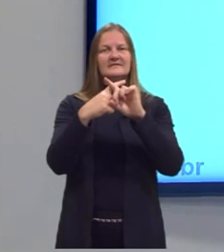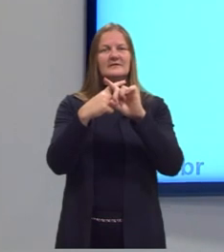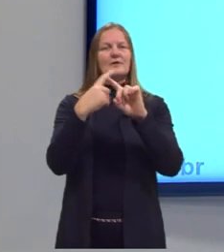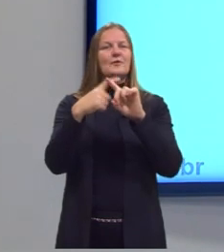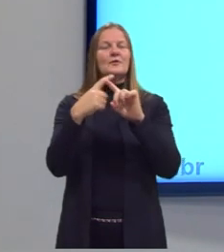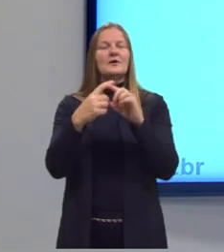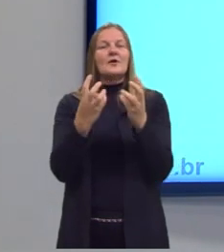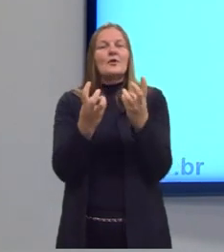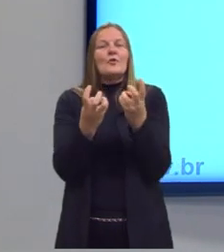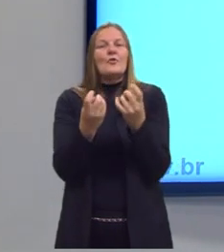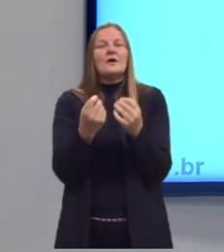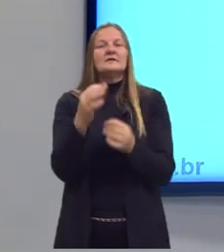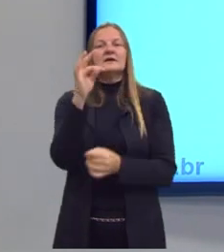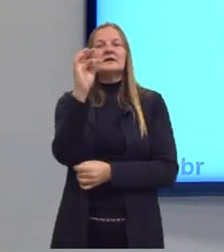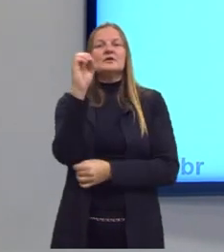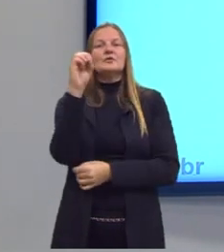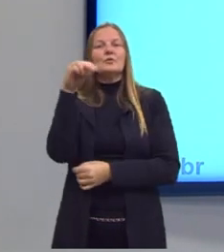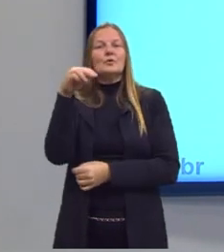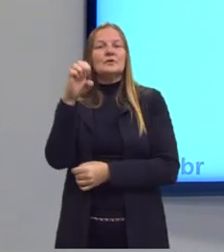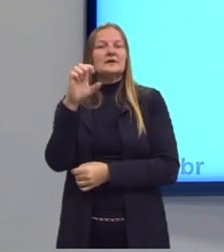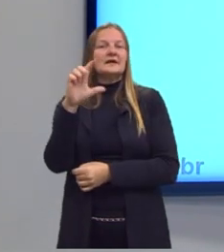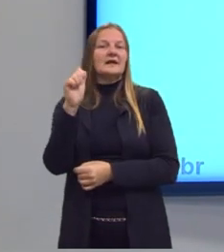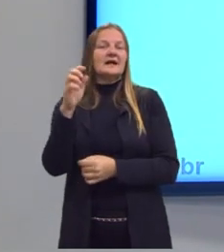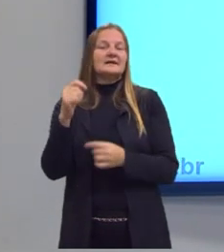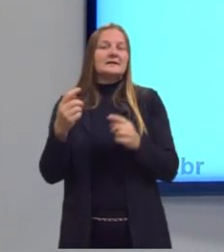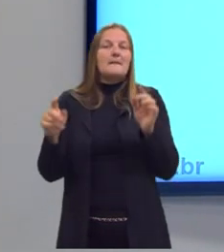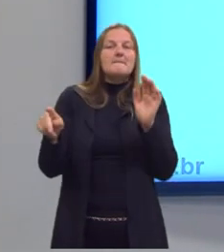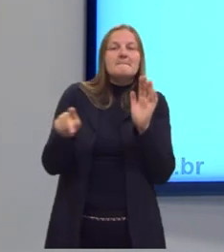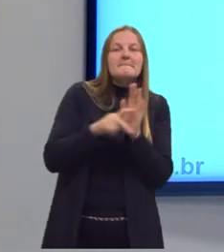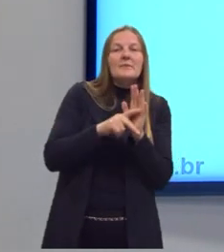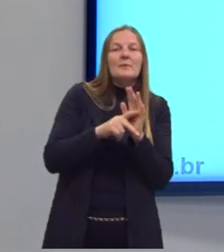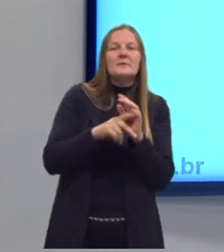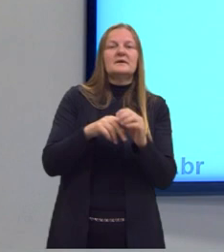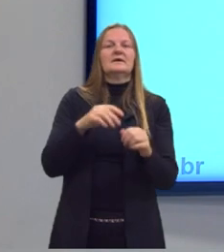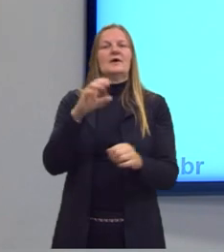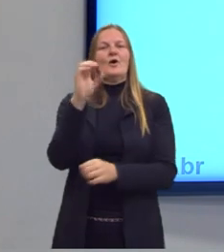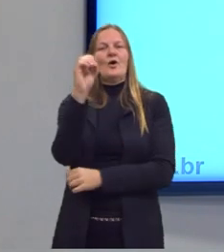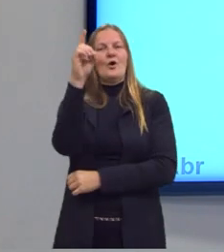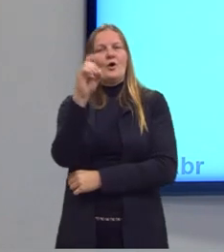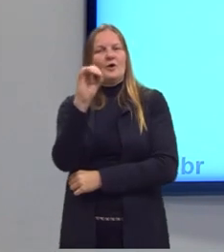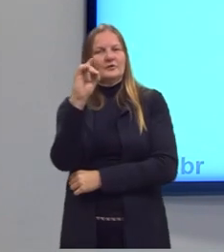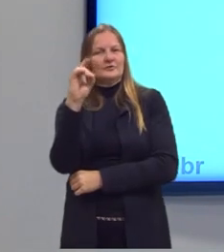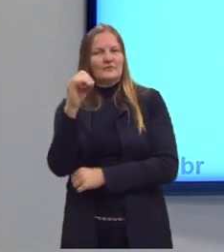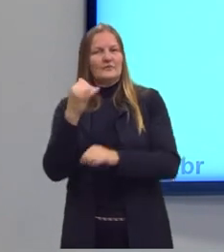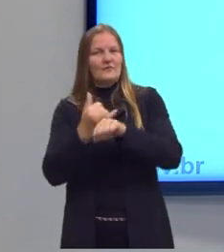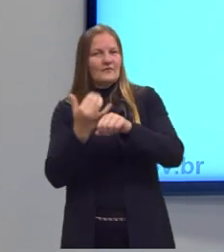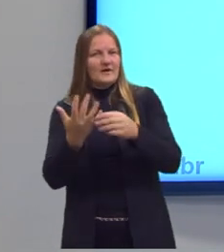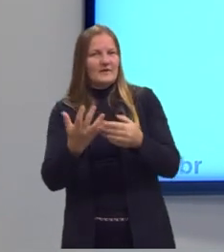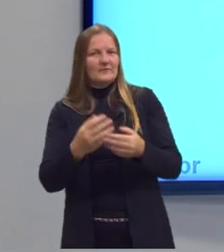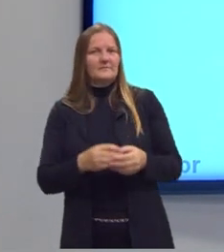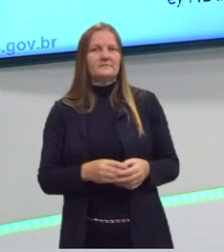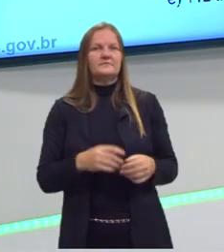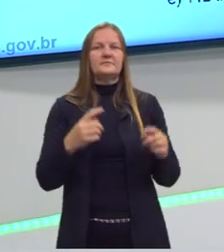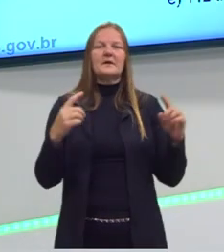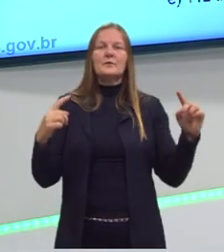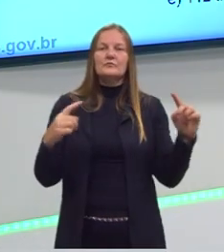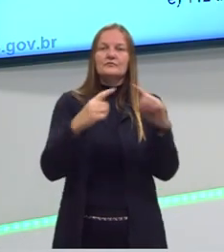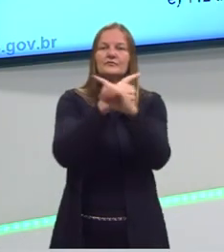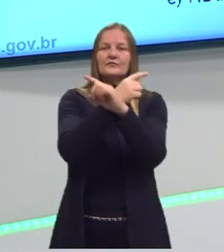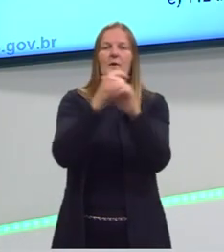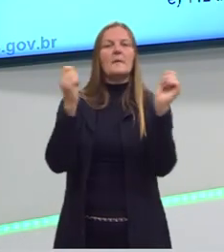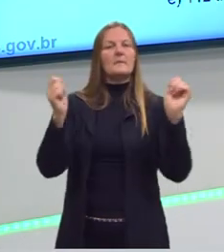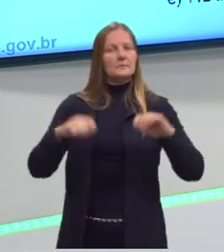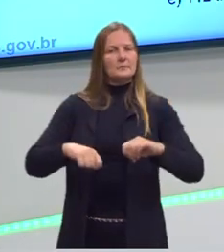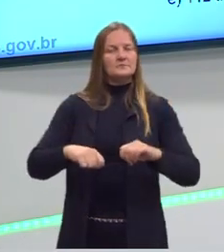saber quantas toneladas de fato é de óxido de ferro. Posso resolver por regra de 3? Posso.